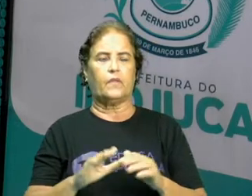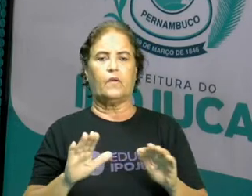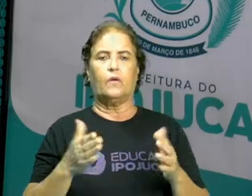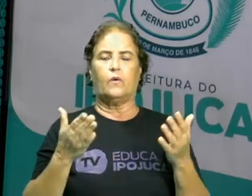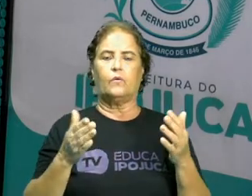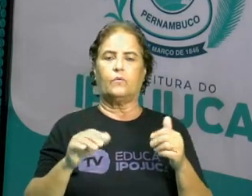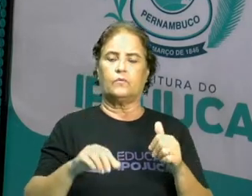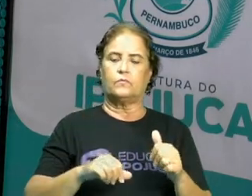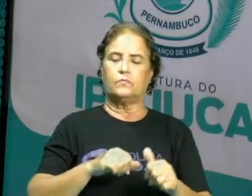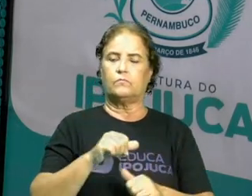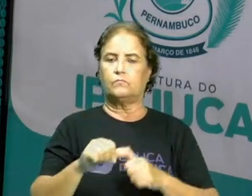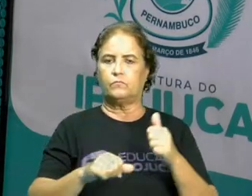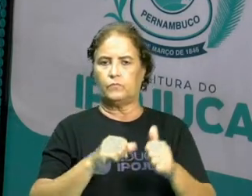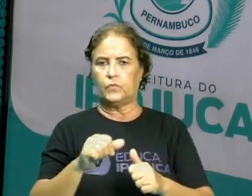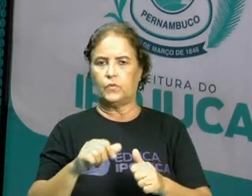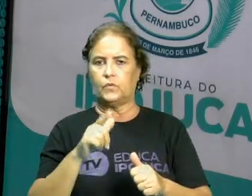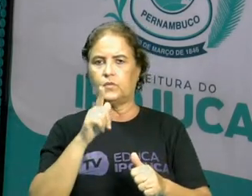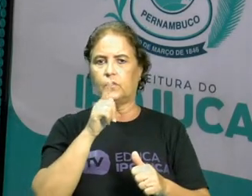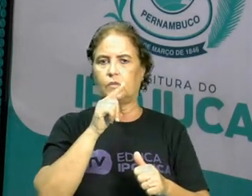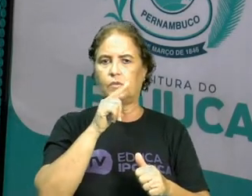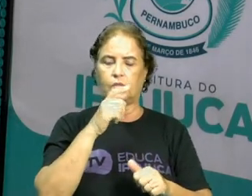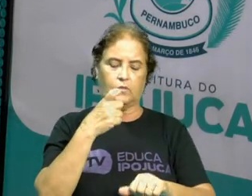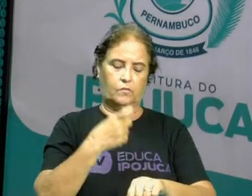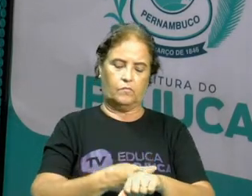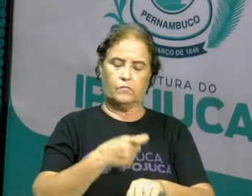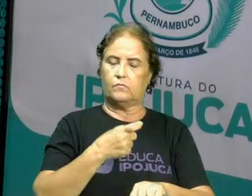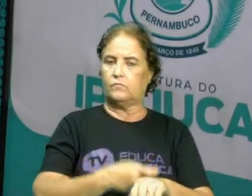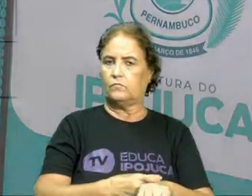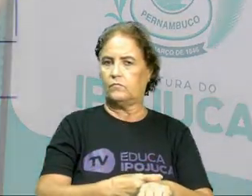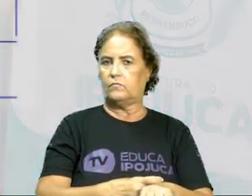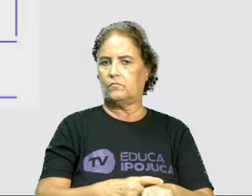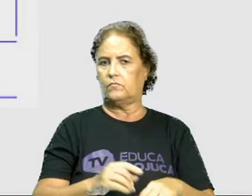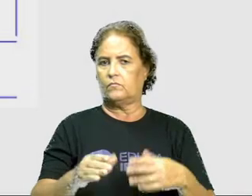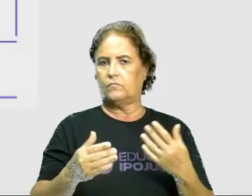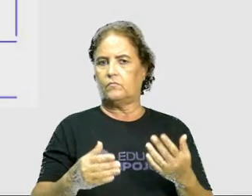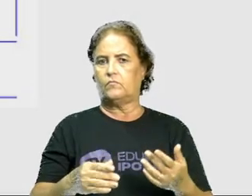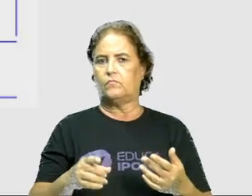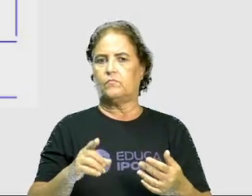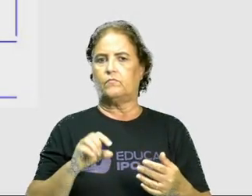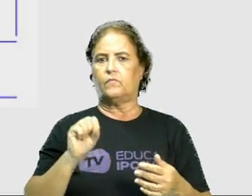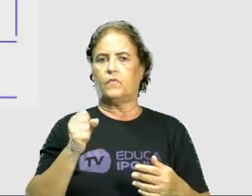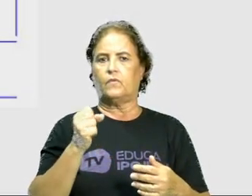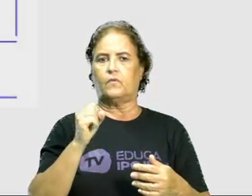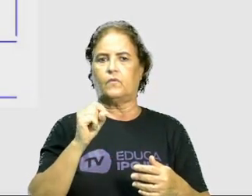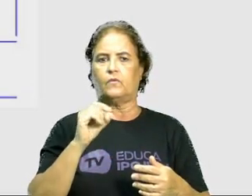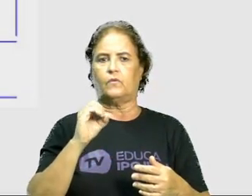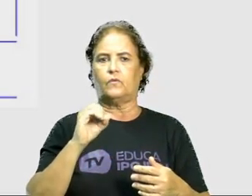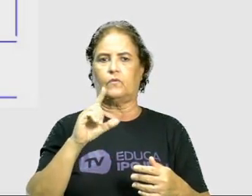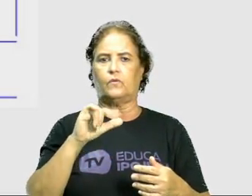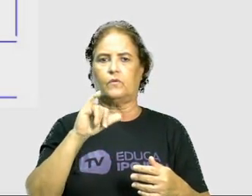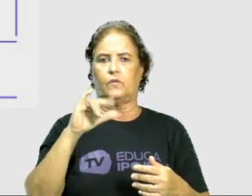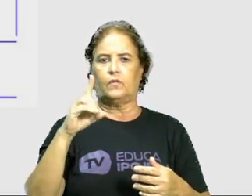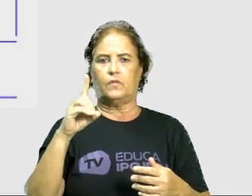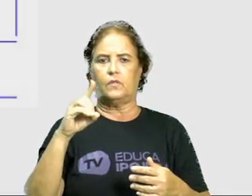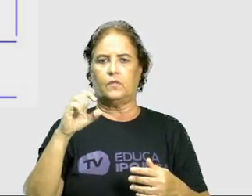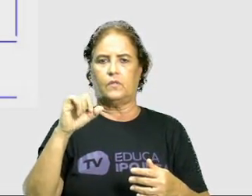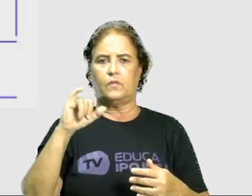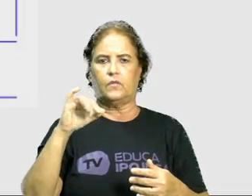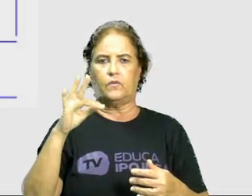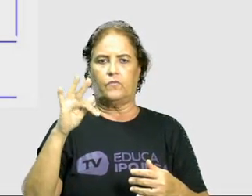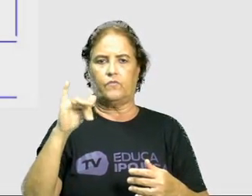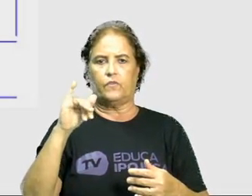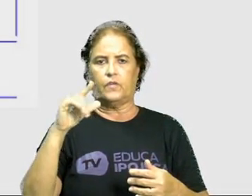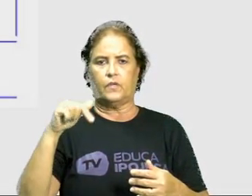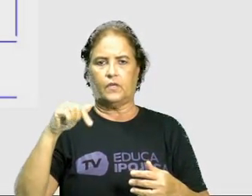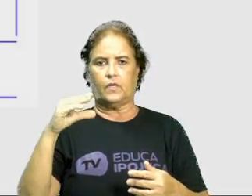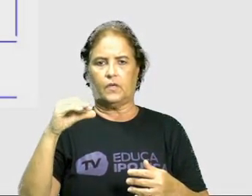ela passa do líquido para o sólido, eu tenho o que nós chamamos de solidificação. E, em algumas situações bem